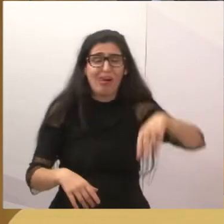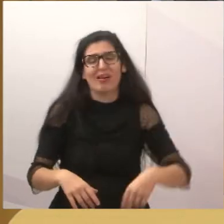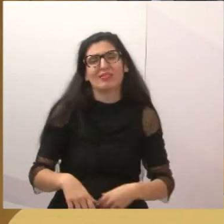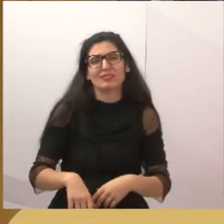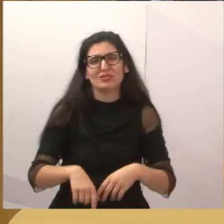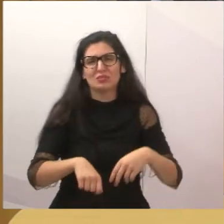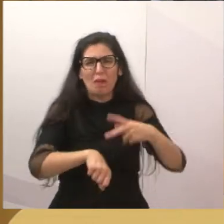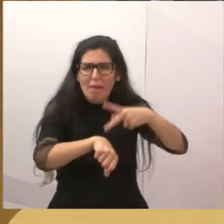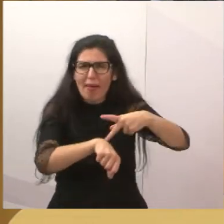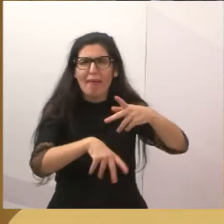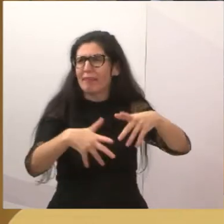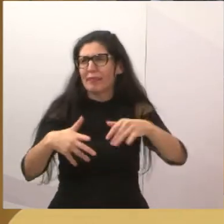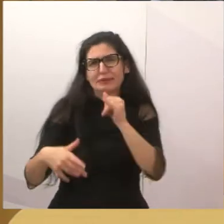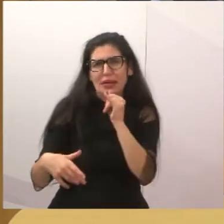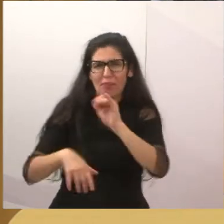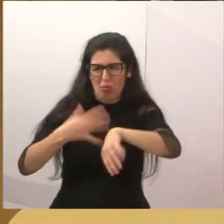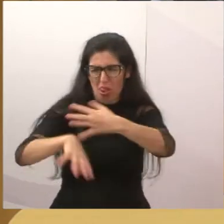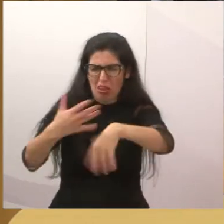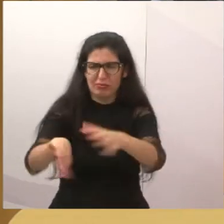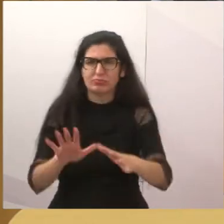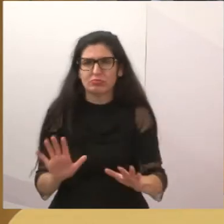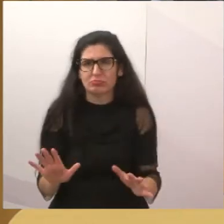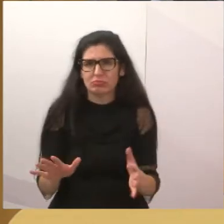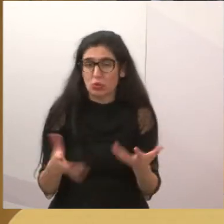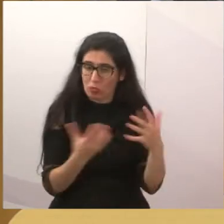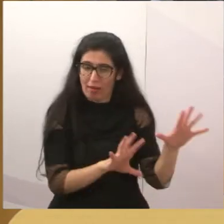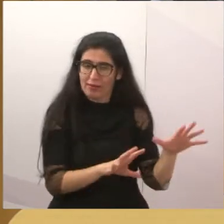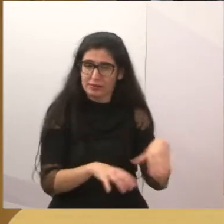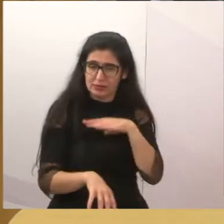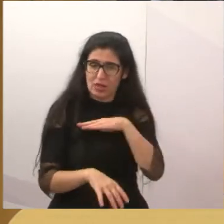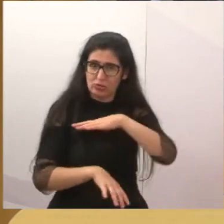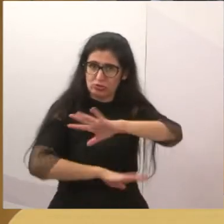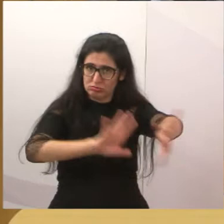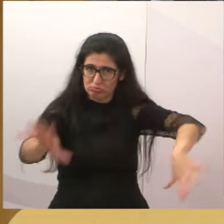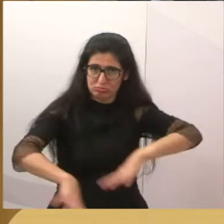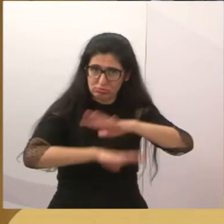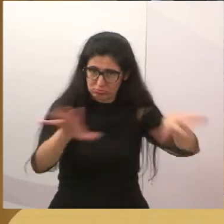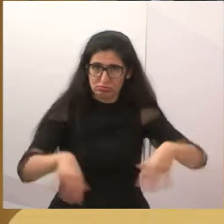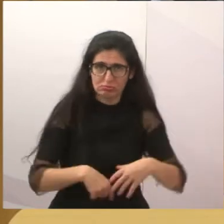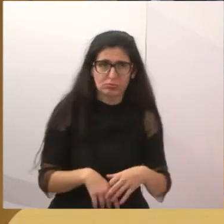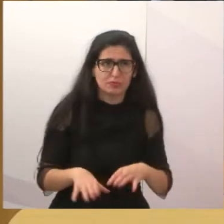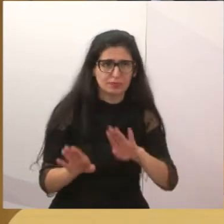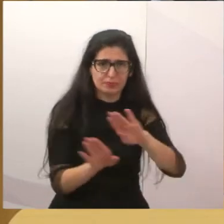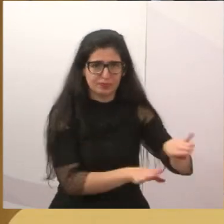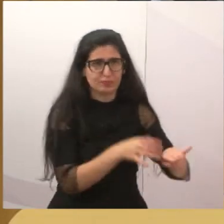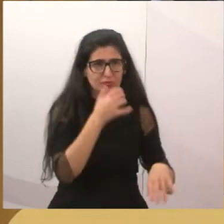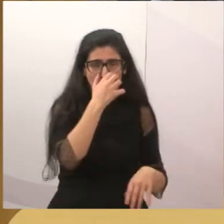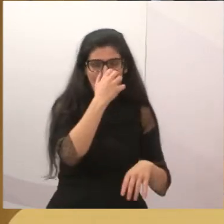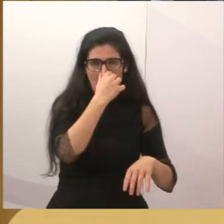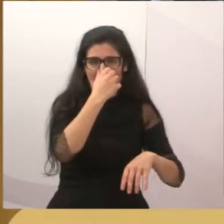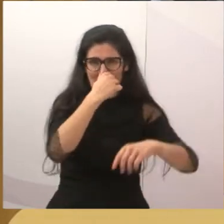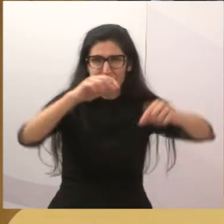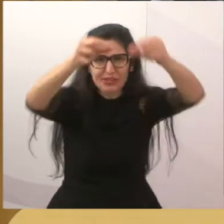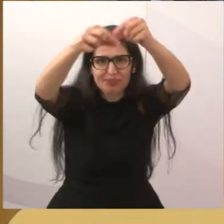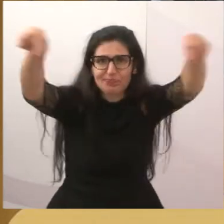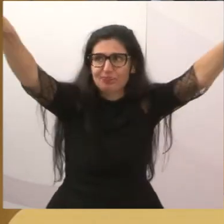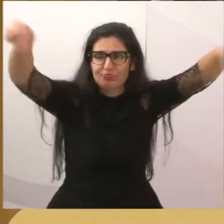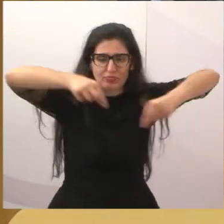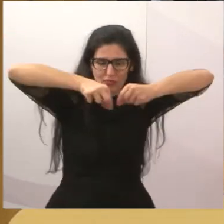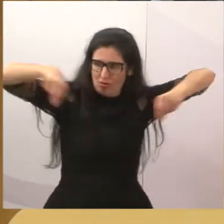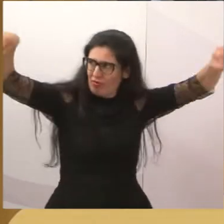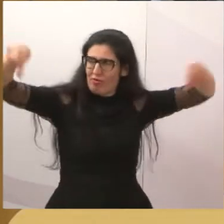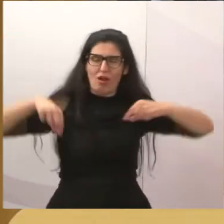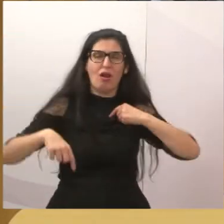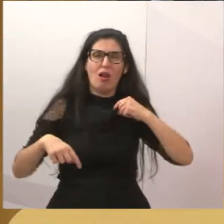manutenção. Então, eu peço aqui, se alguém souber de alguém que tem um varal solidário na cidade,